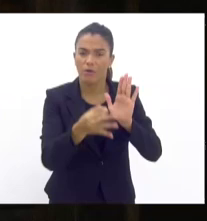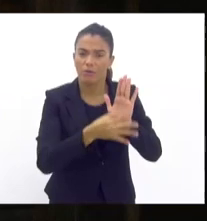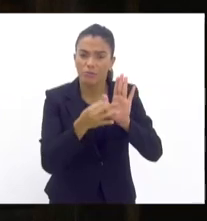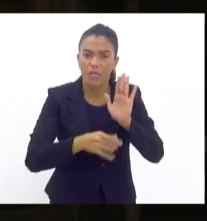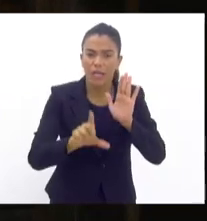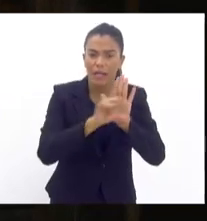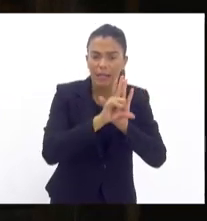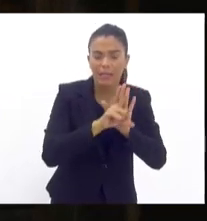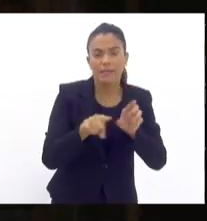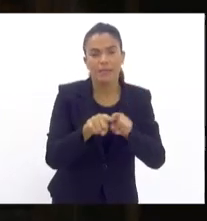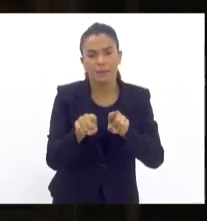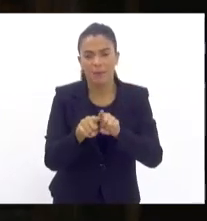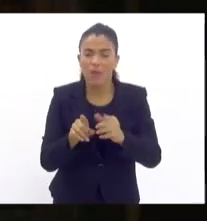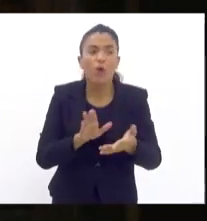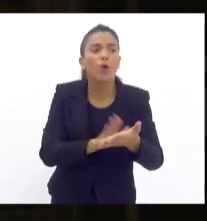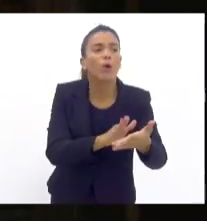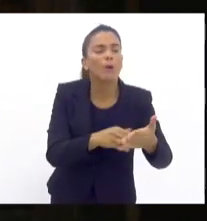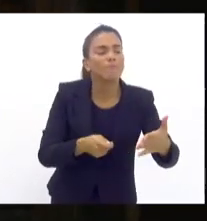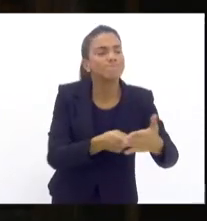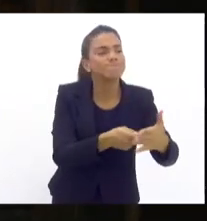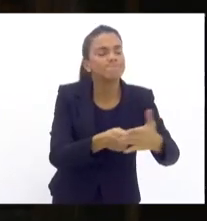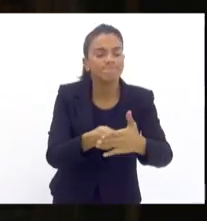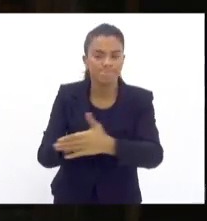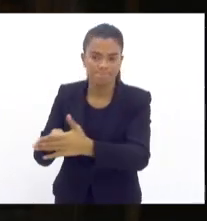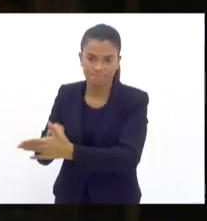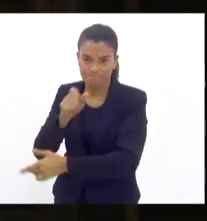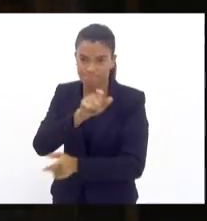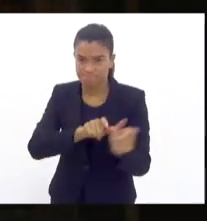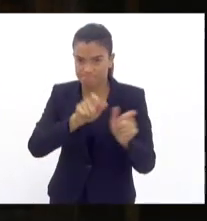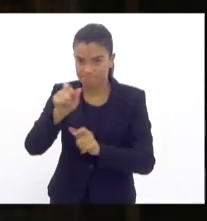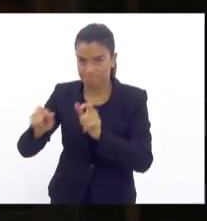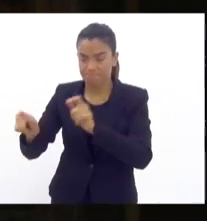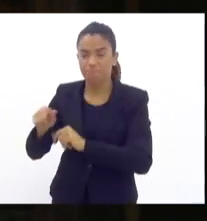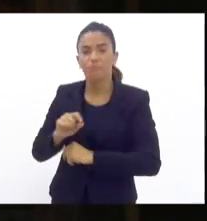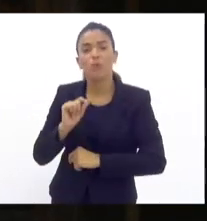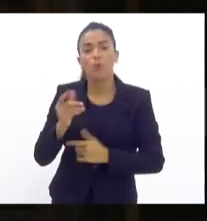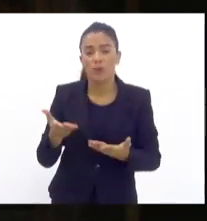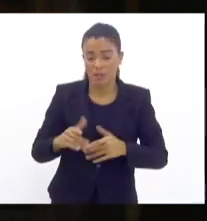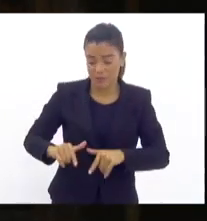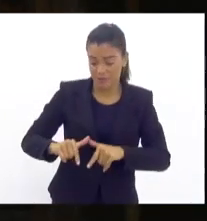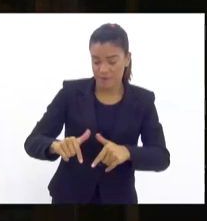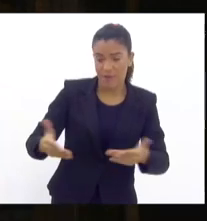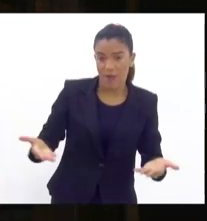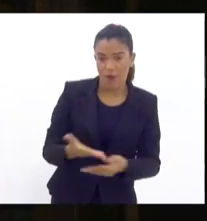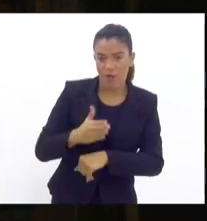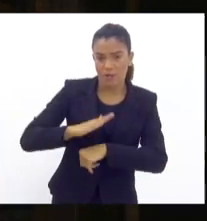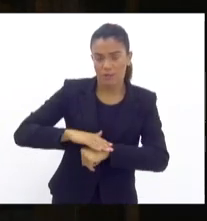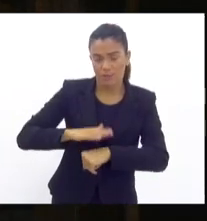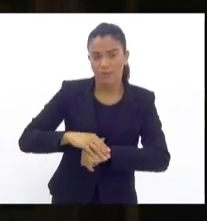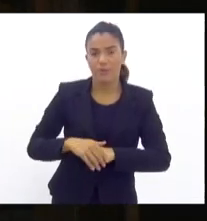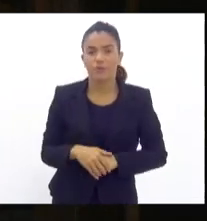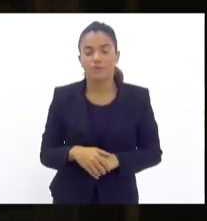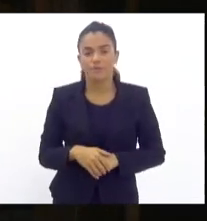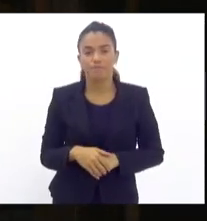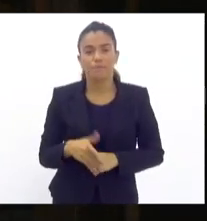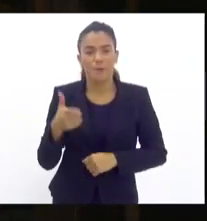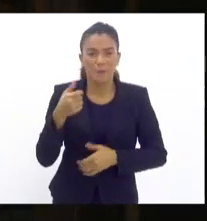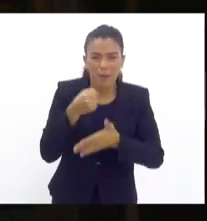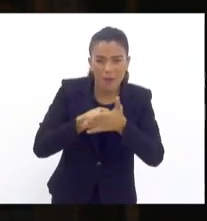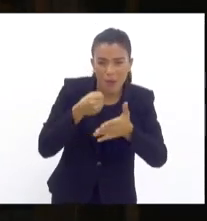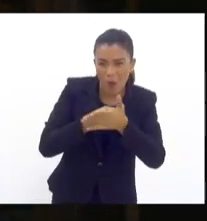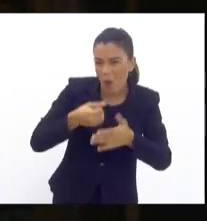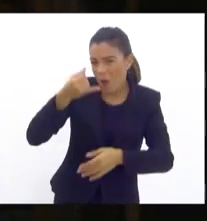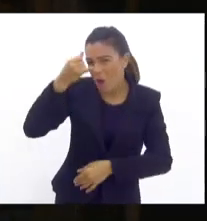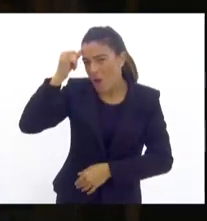legislativas e cobrar de quem tem que ser cobrado. Então, o que está sendo feito no momento para combater de uma